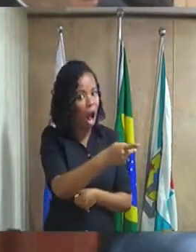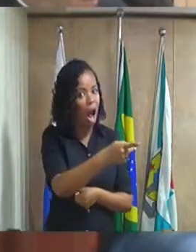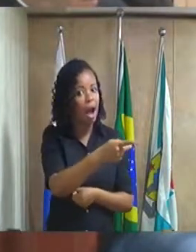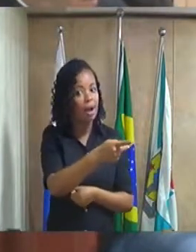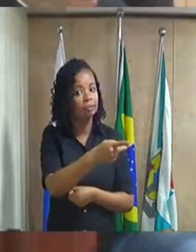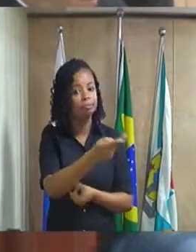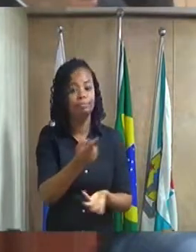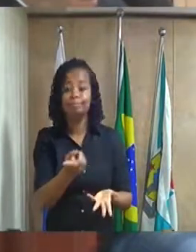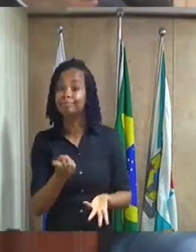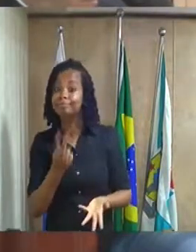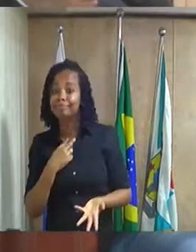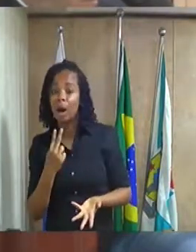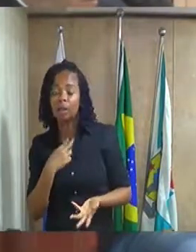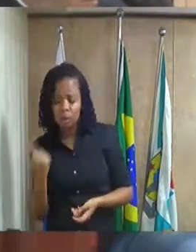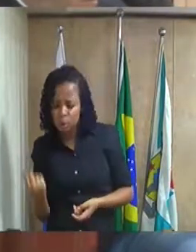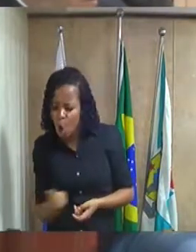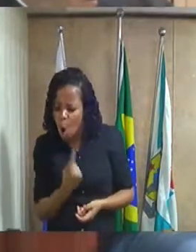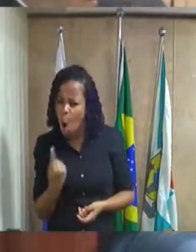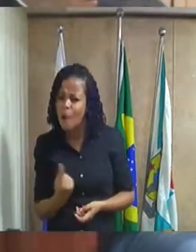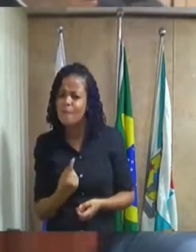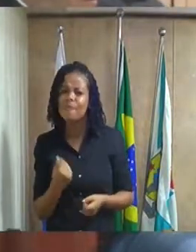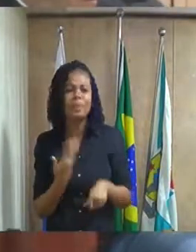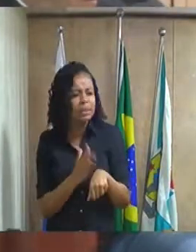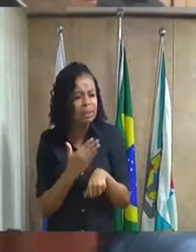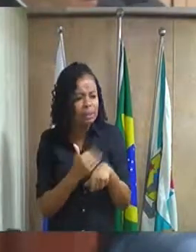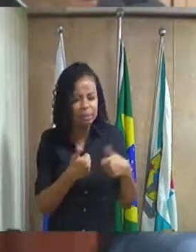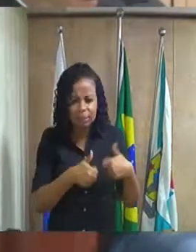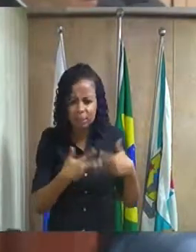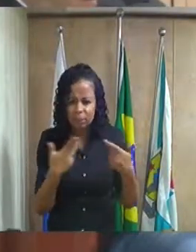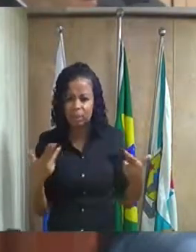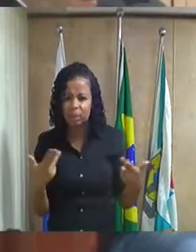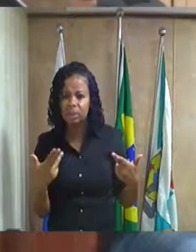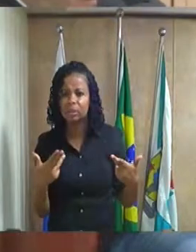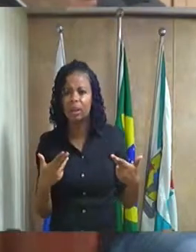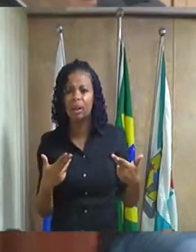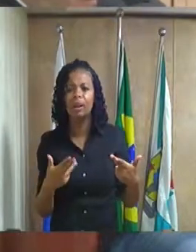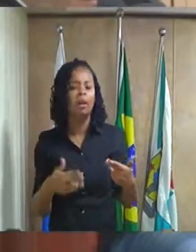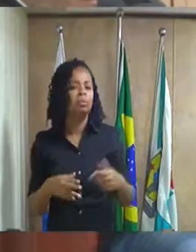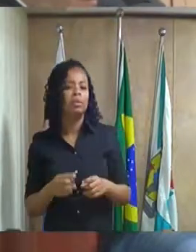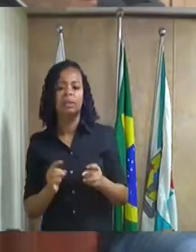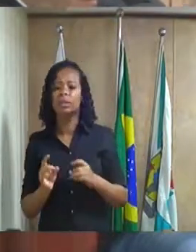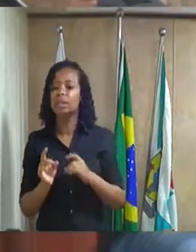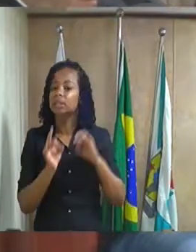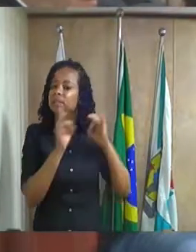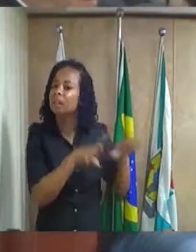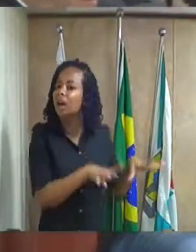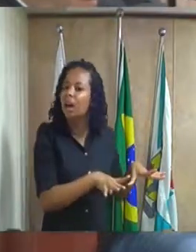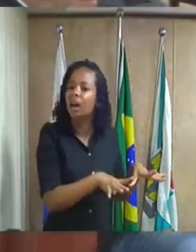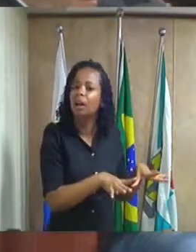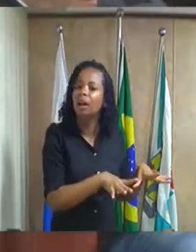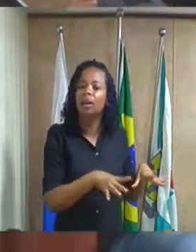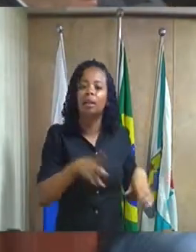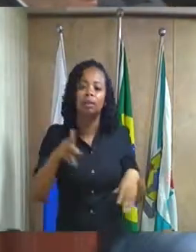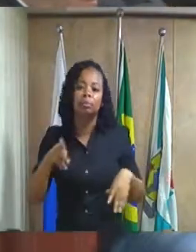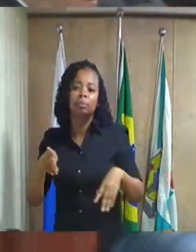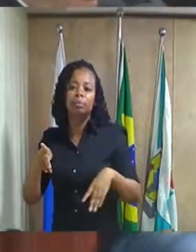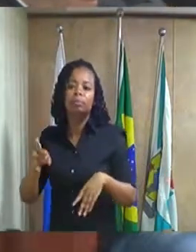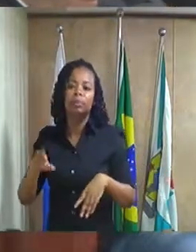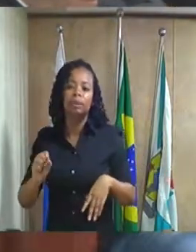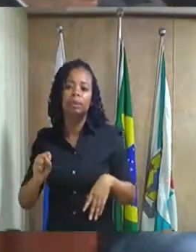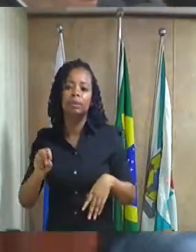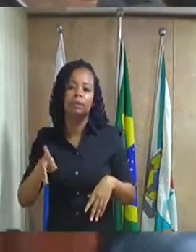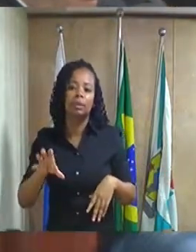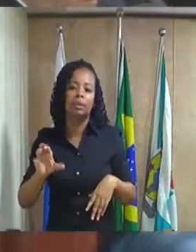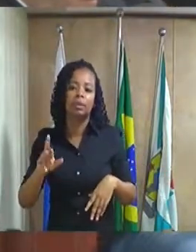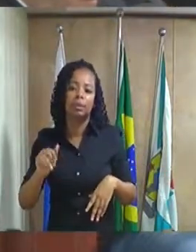pode deixar é que se nós não fizermos isso vai prescrever ao final desses 4 anos do mandato vai prescrever 2 bilhões